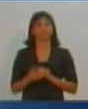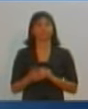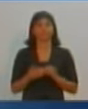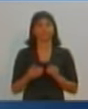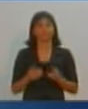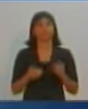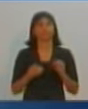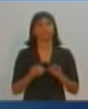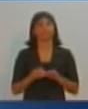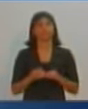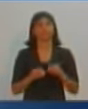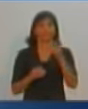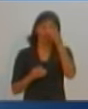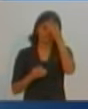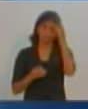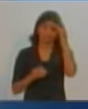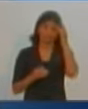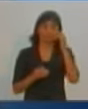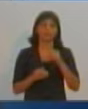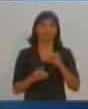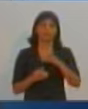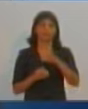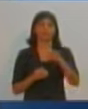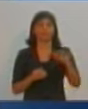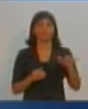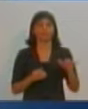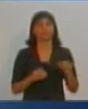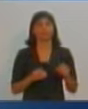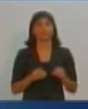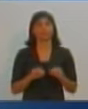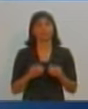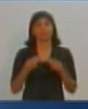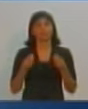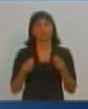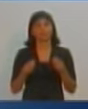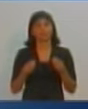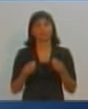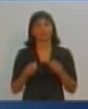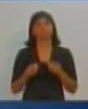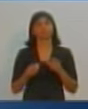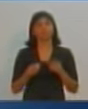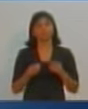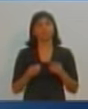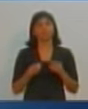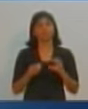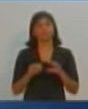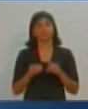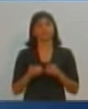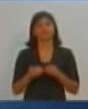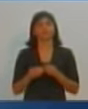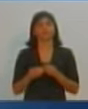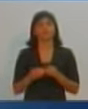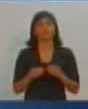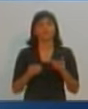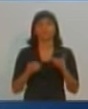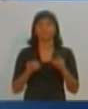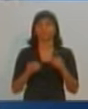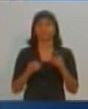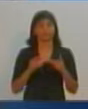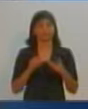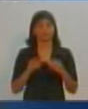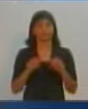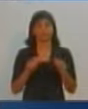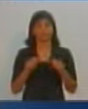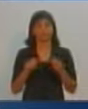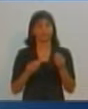sensível para com os reclamos da população. Afinal de contas, quando promotor de justiça, enquanto promotor do meio ambiente, eu consegui mais de 200